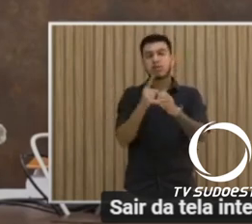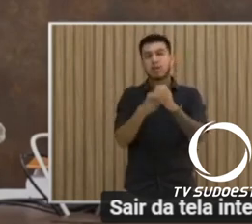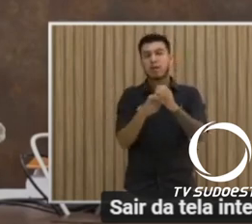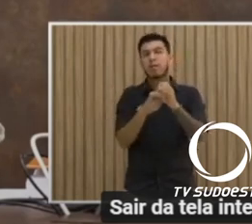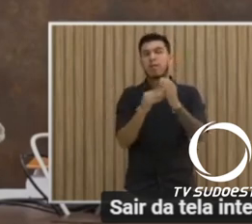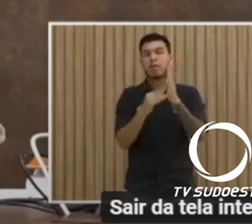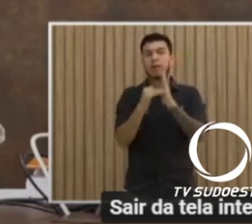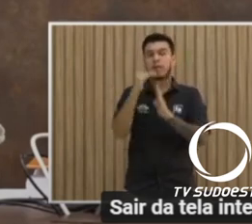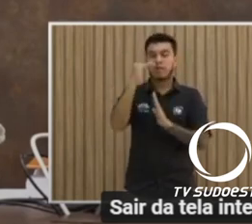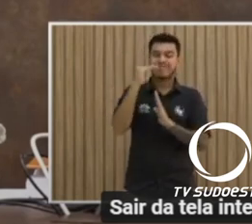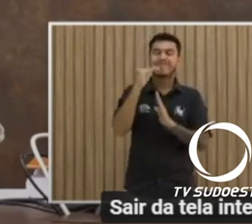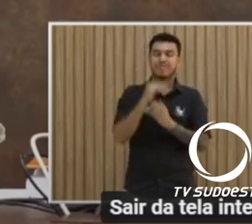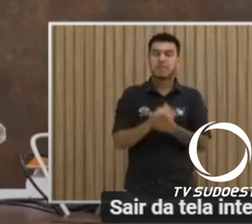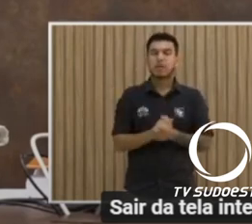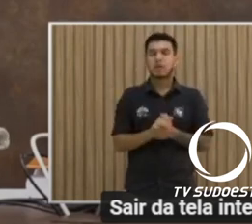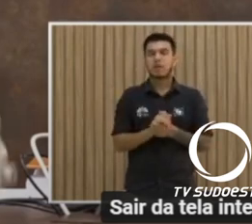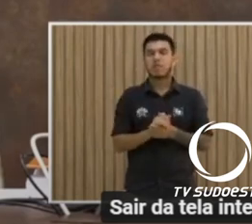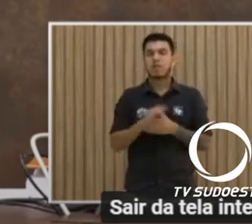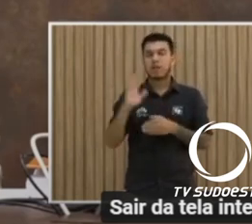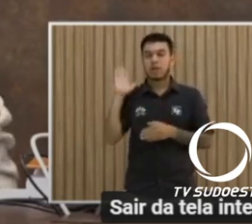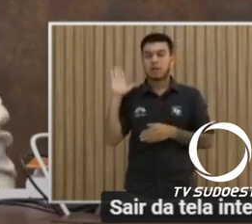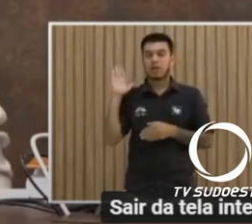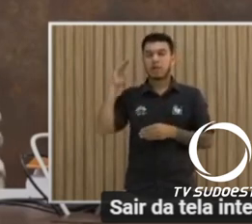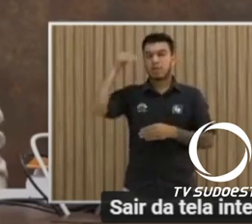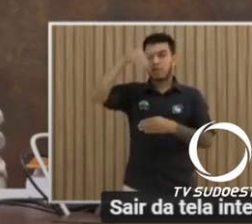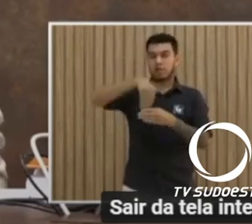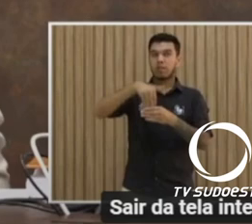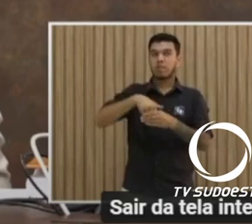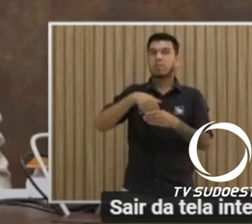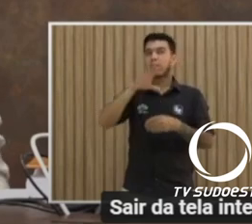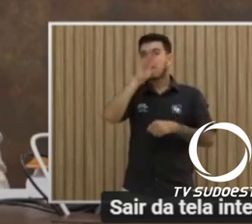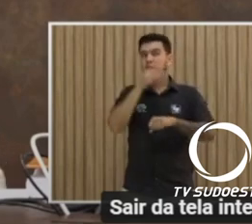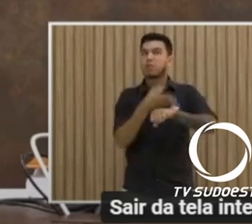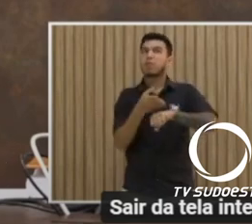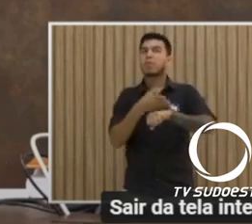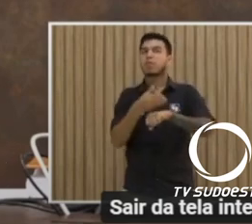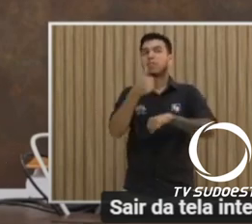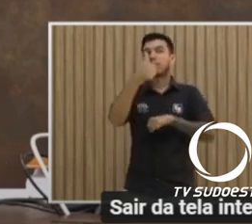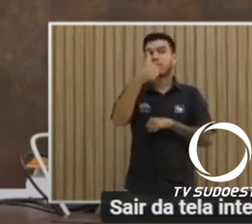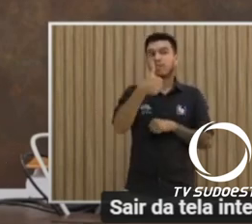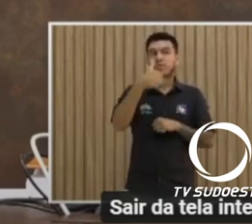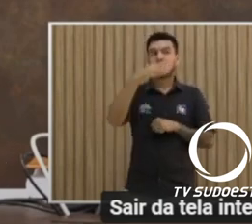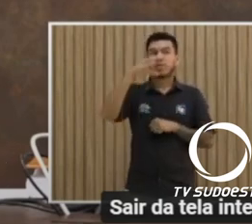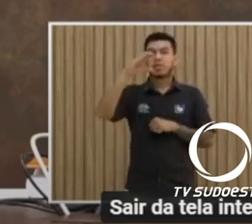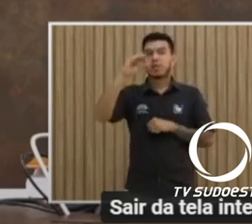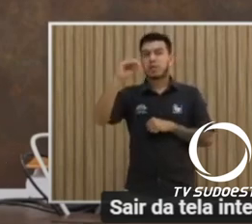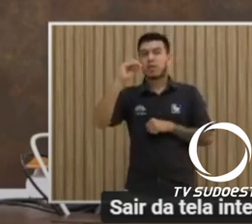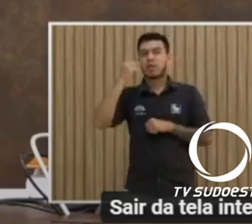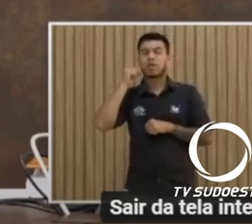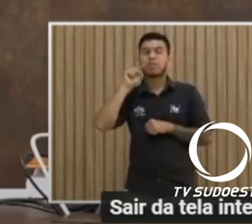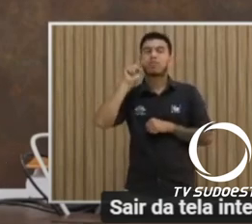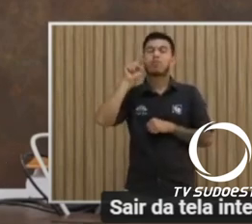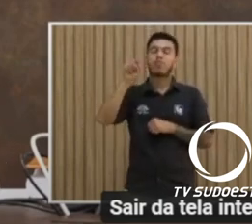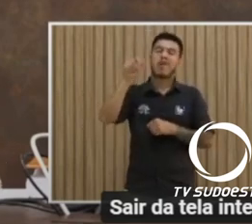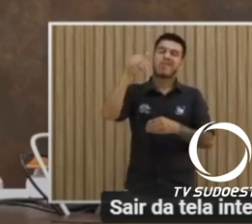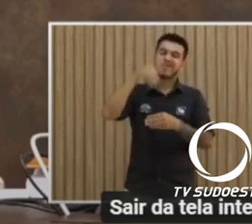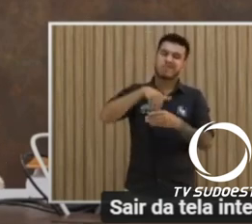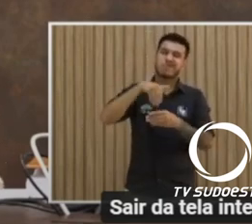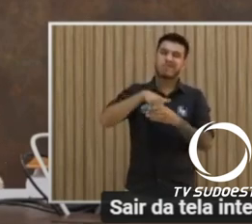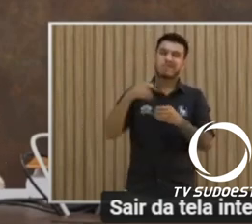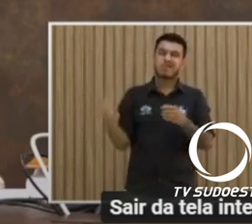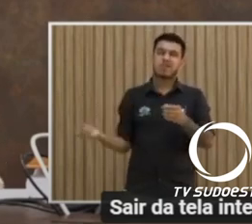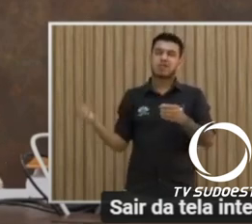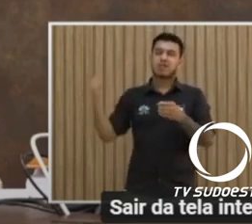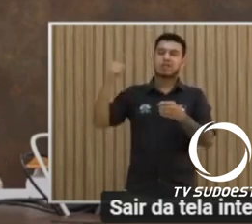dados dentro do próprio Tribunal Eleitoral, Pato Branco conta com uma defasagem de 10 mil votos daquelas pessoas que se mudaram para a